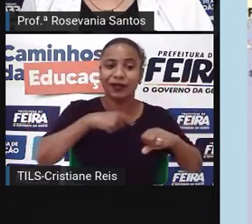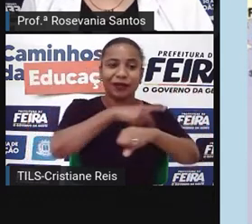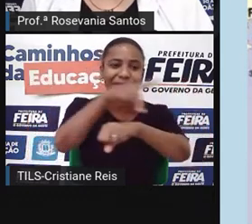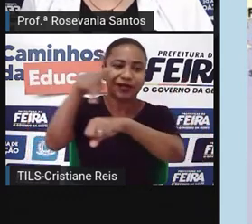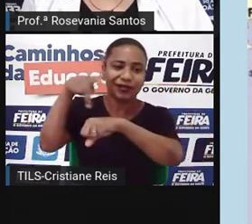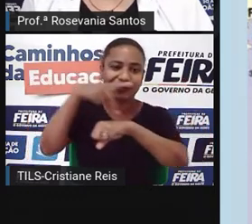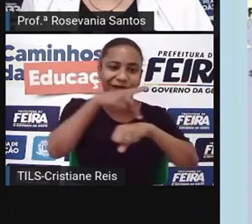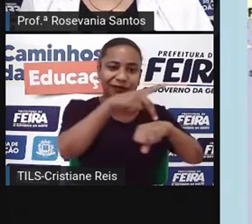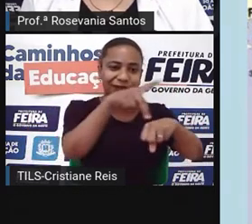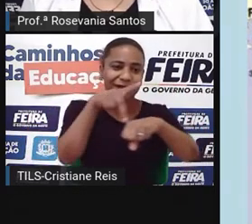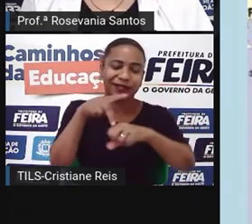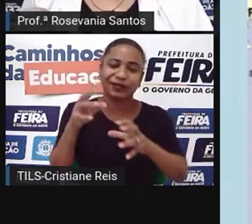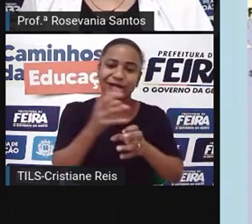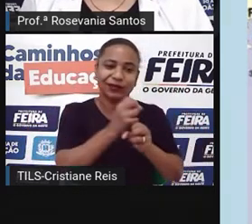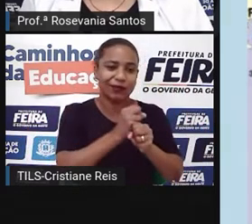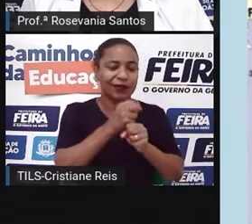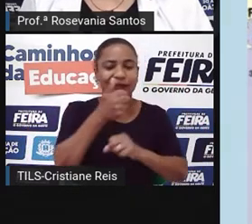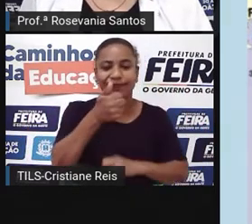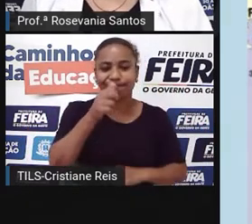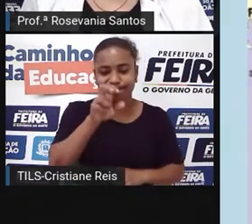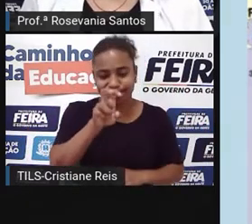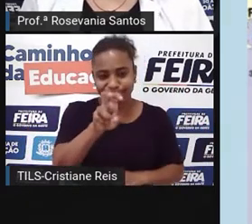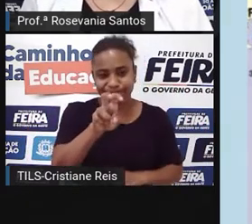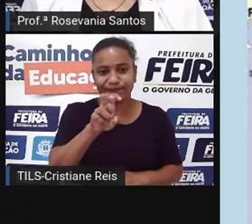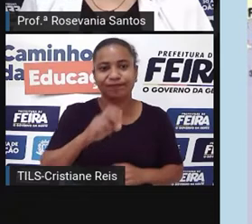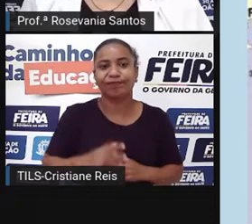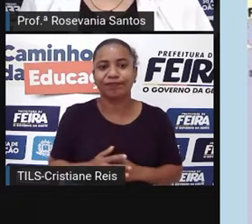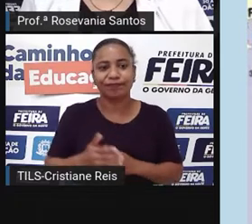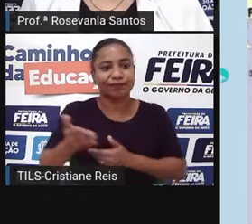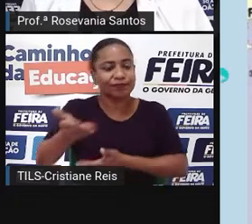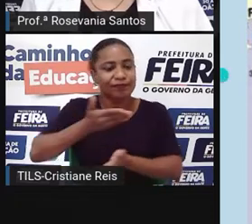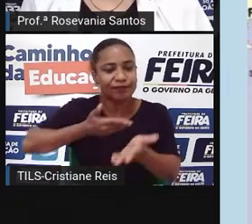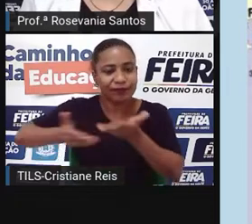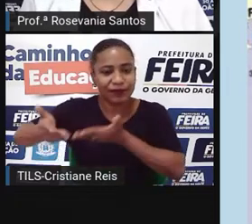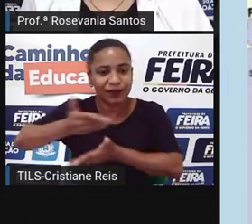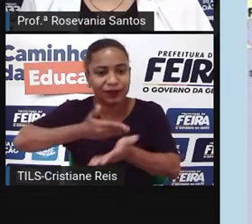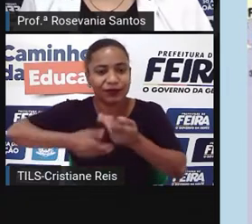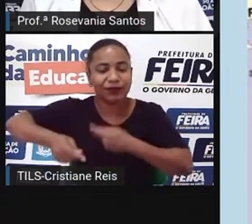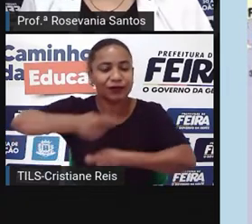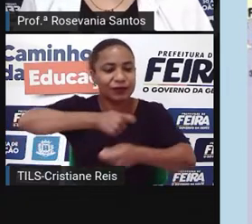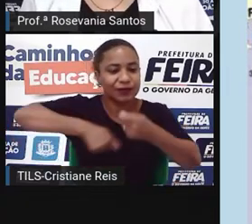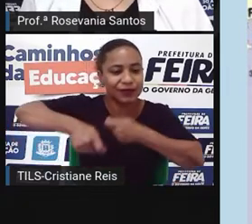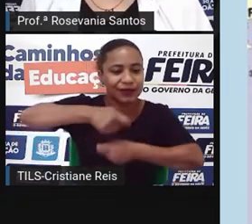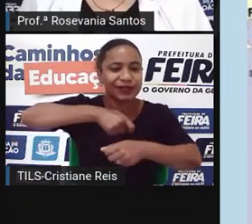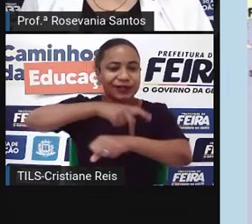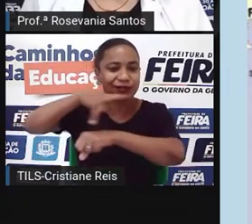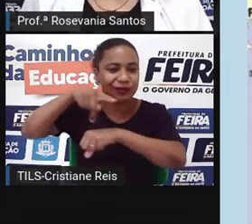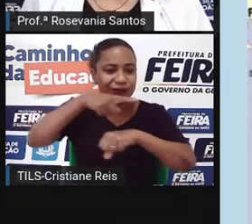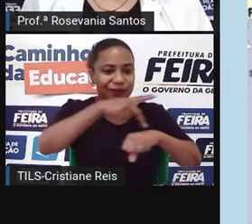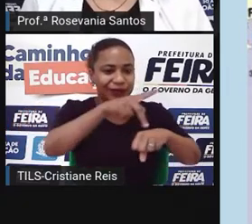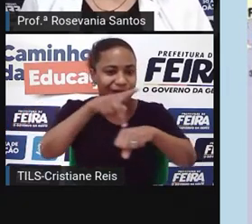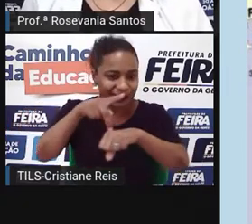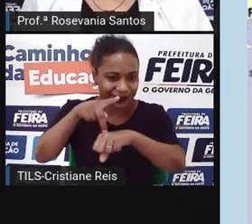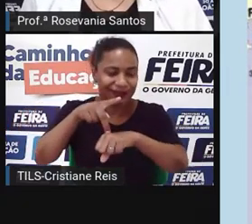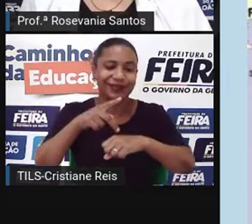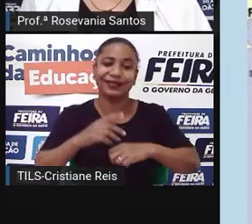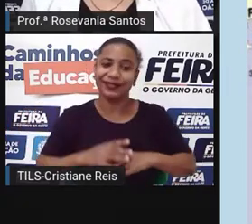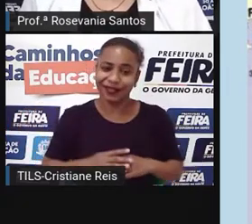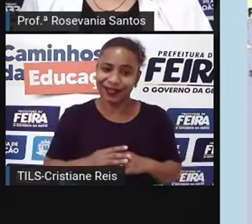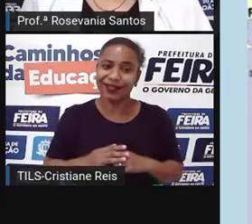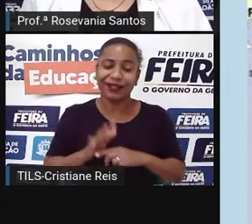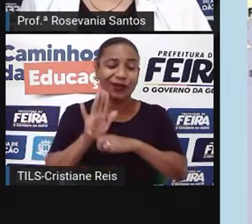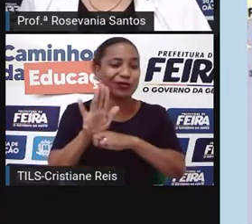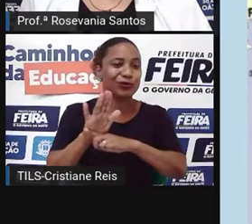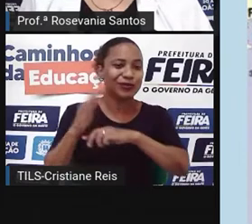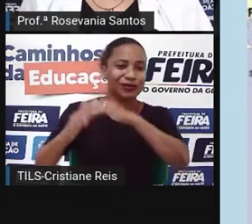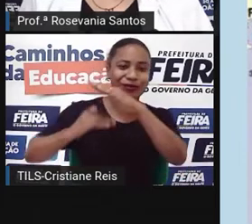né, então, isso também já dá muitas relações comerciais entre esses países, o que também já favorece o desenvolvimento